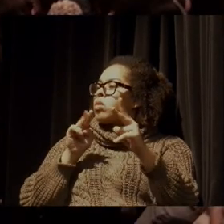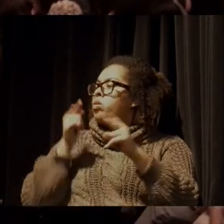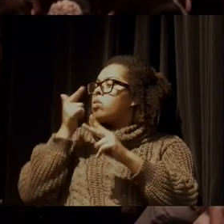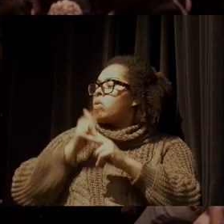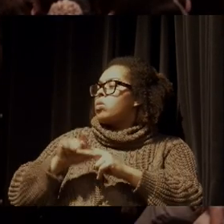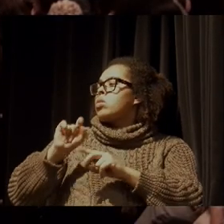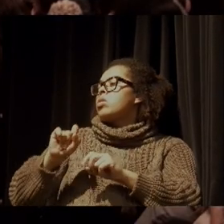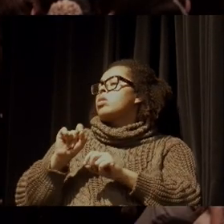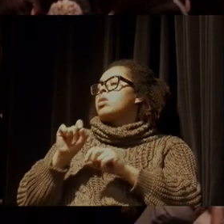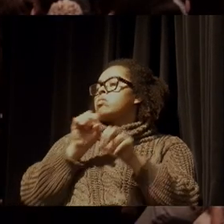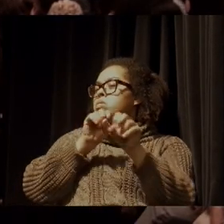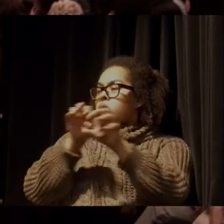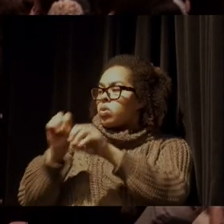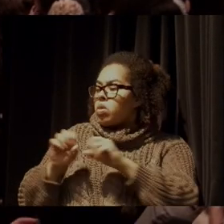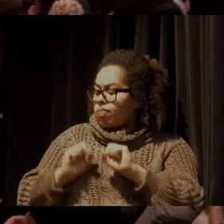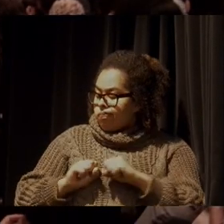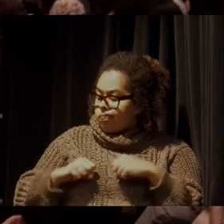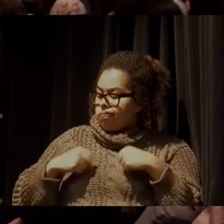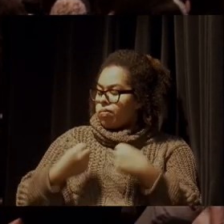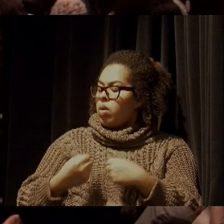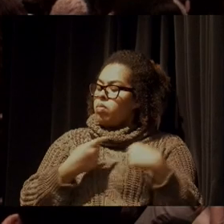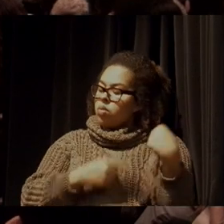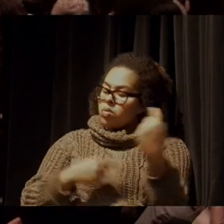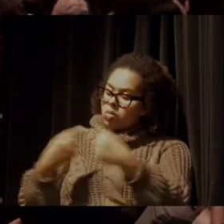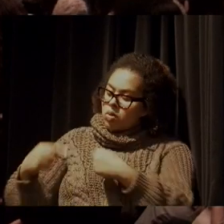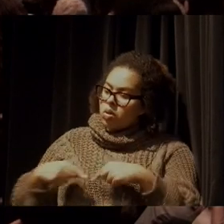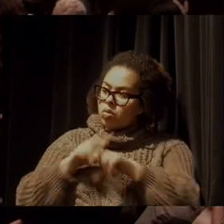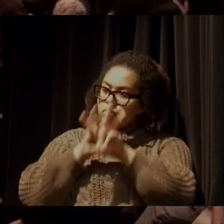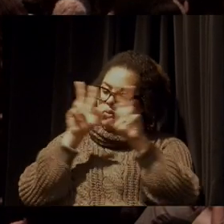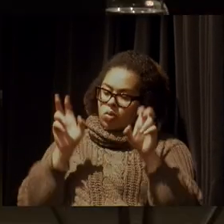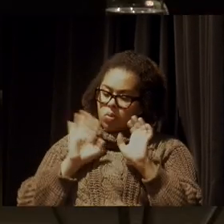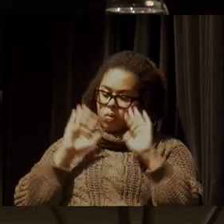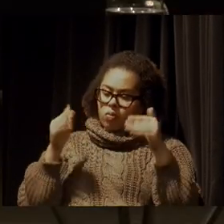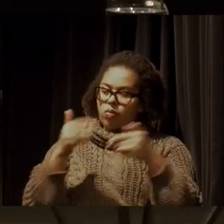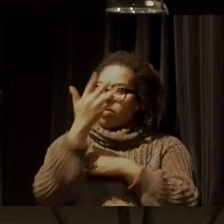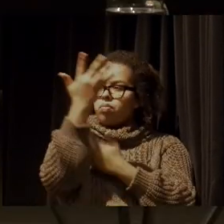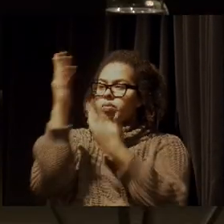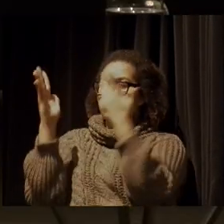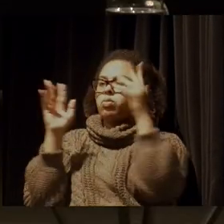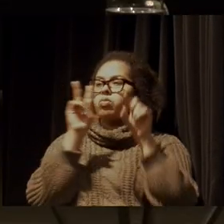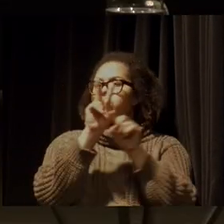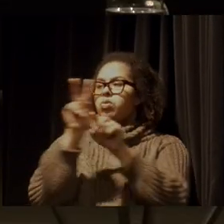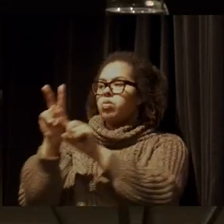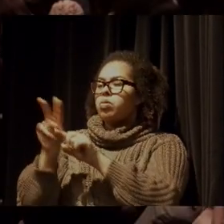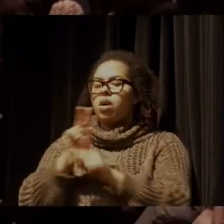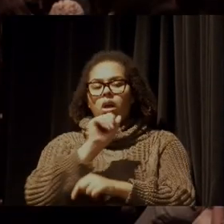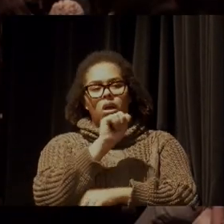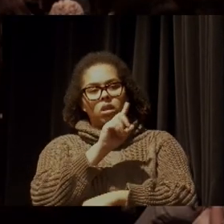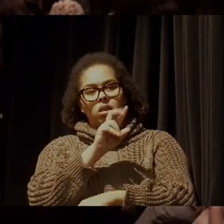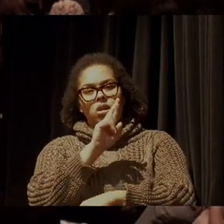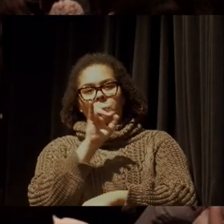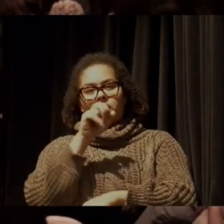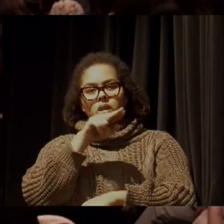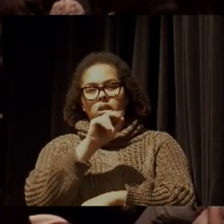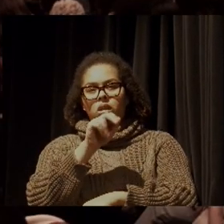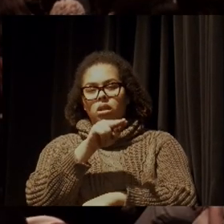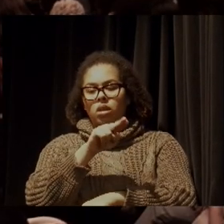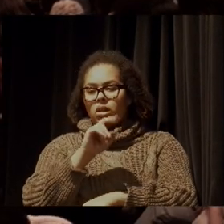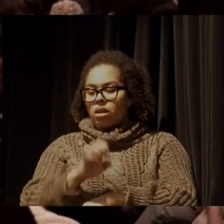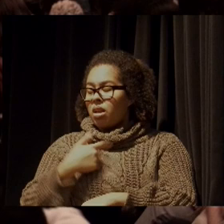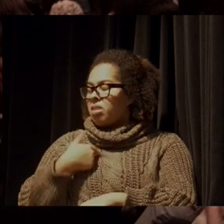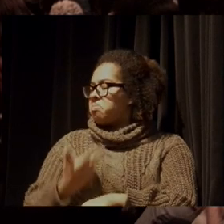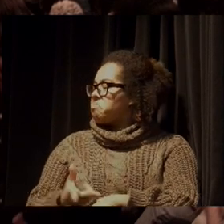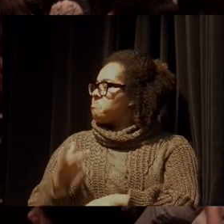promover a educação e gerar o engajamento político com as questões ambientais? Adriana. Nossa, eu queria ter essa